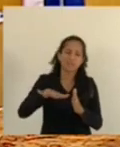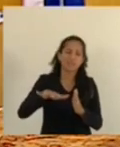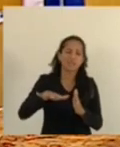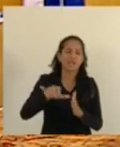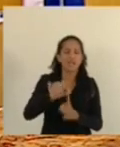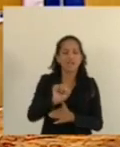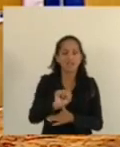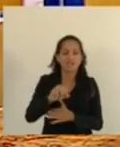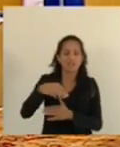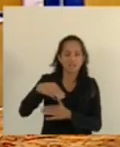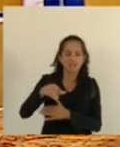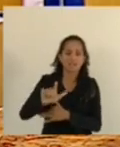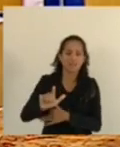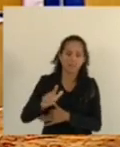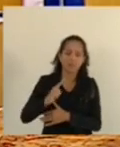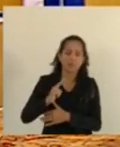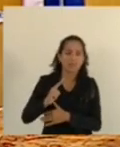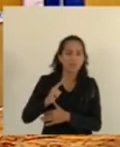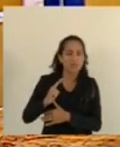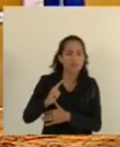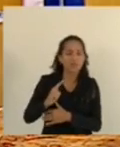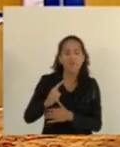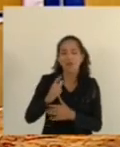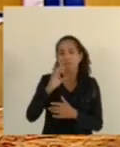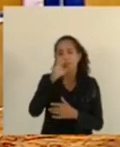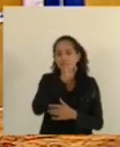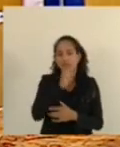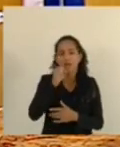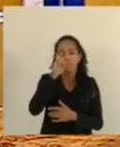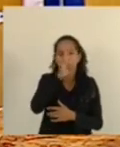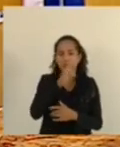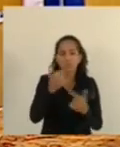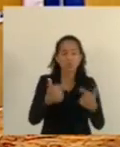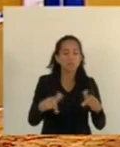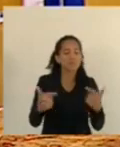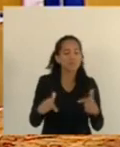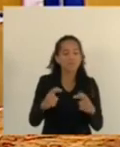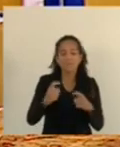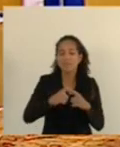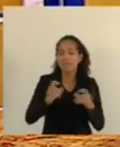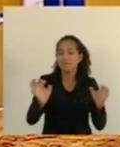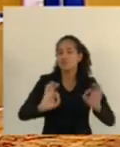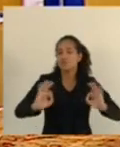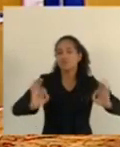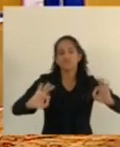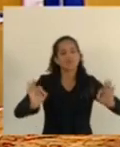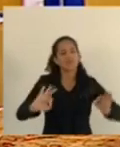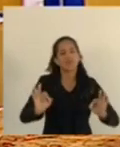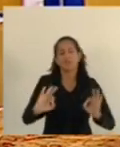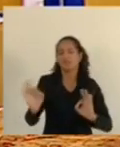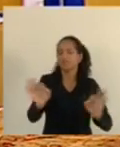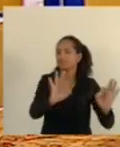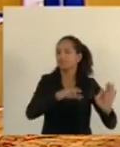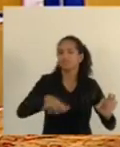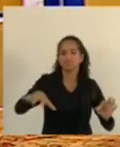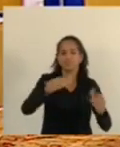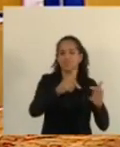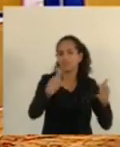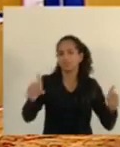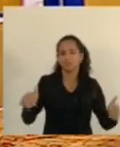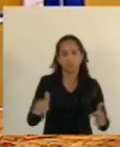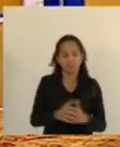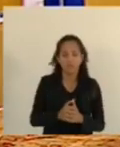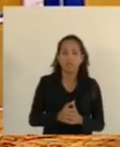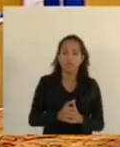SMLs, porque existem vários finais de semana que nós não temos médico-legista em nenhum dos SMLs, e os